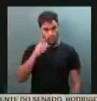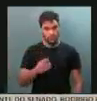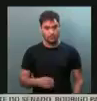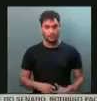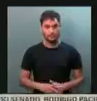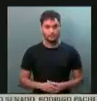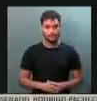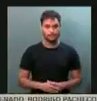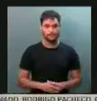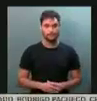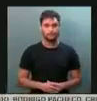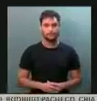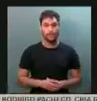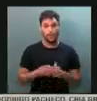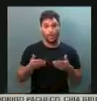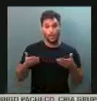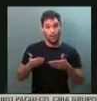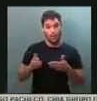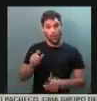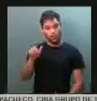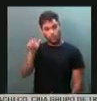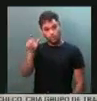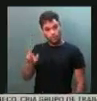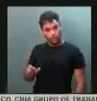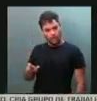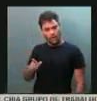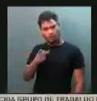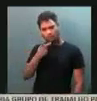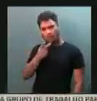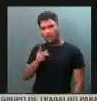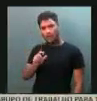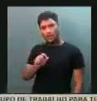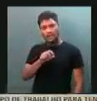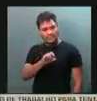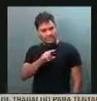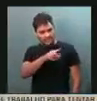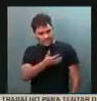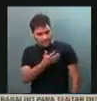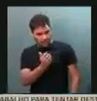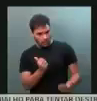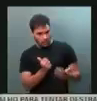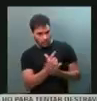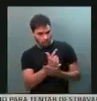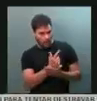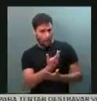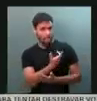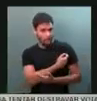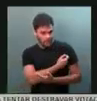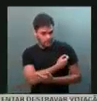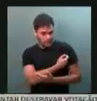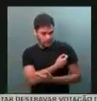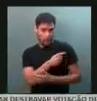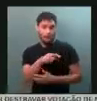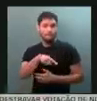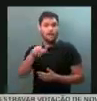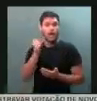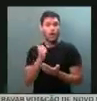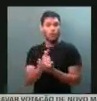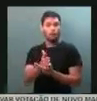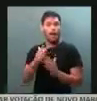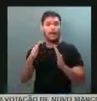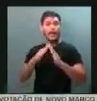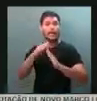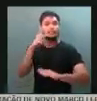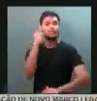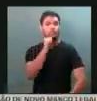Messias Bolsonaro, hoje, disse que quem quiser comprar vacina vai comprar na casa da